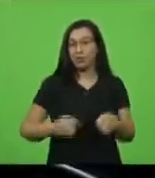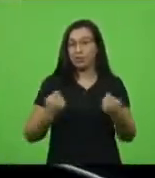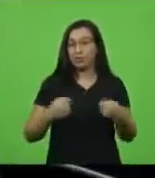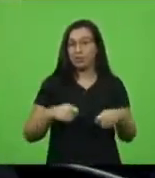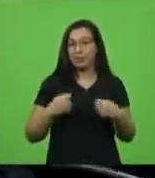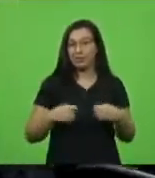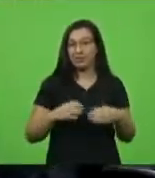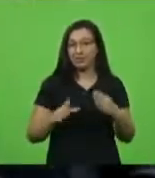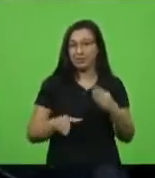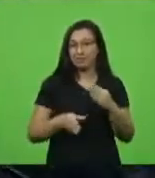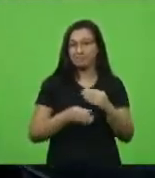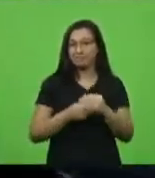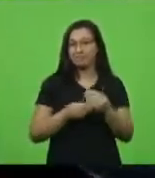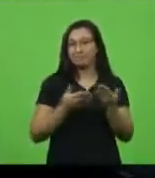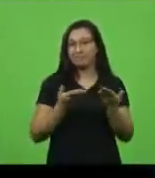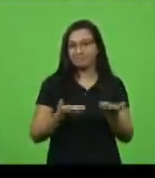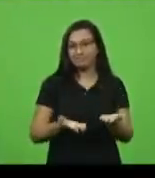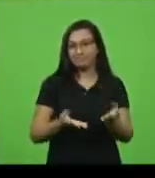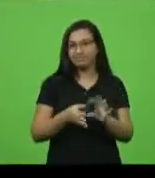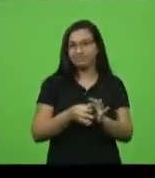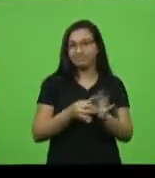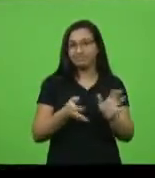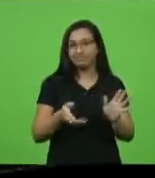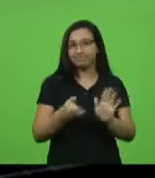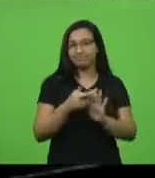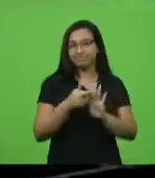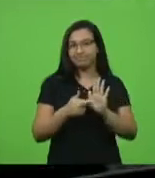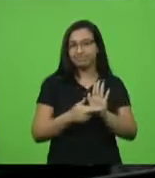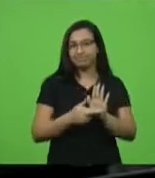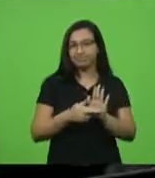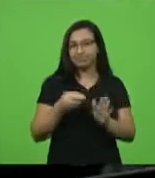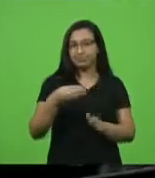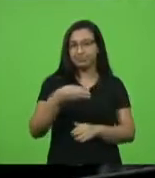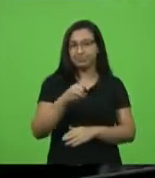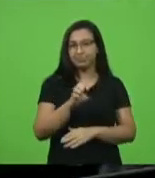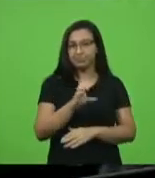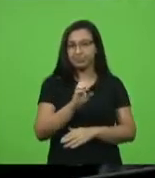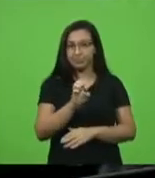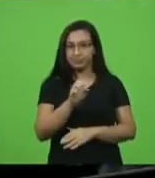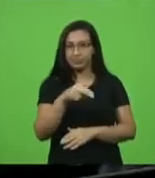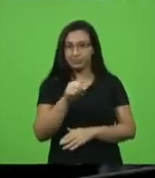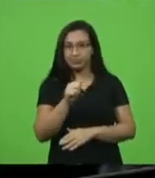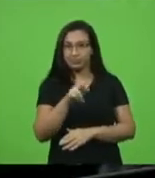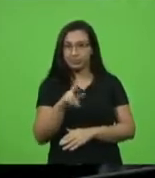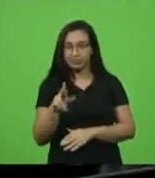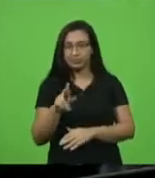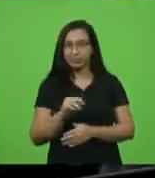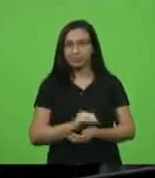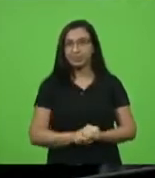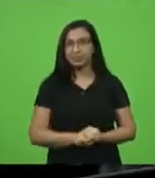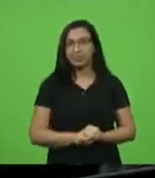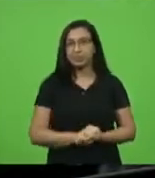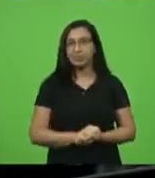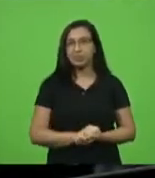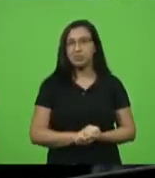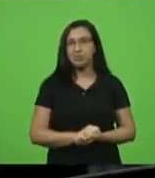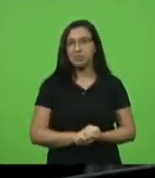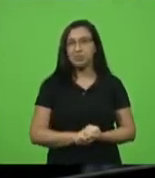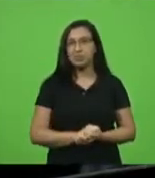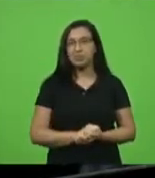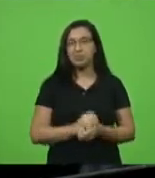essa fase com a regulamentação do mecenato. Eu quero deixar aqui dito também para os colegas que, neste ano,